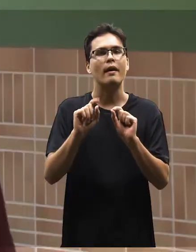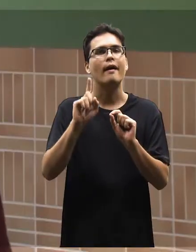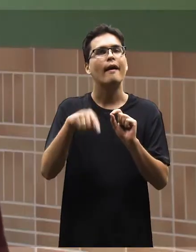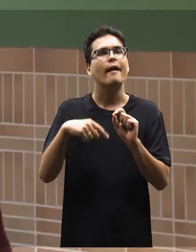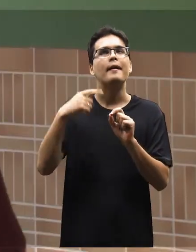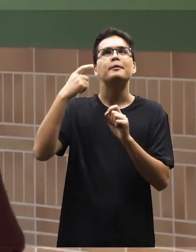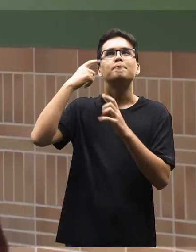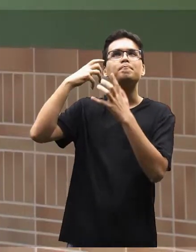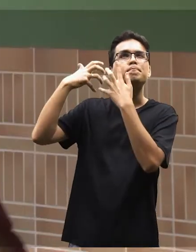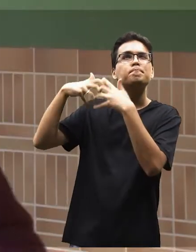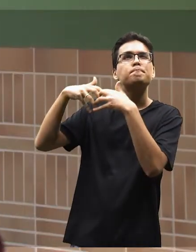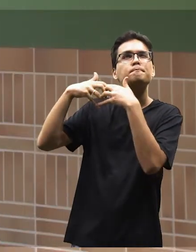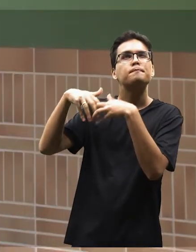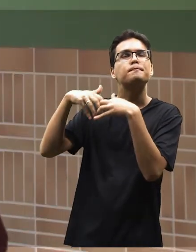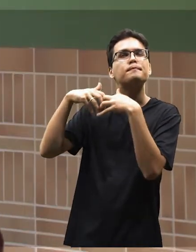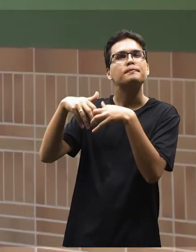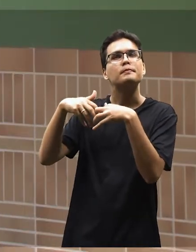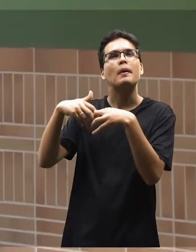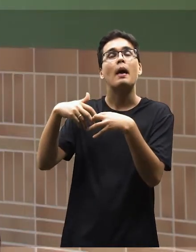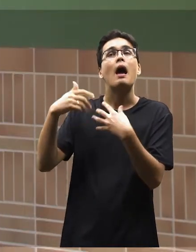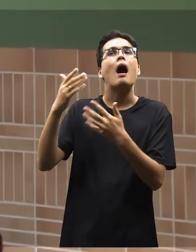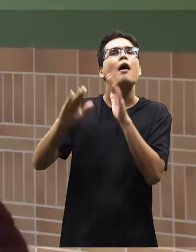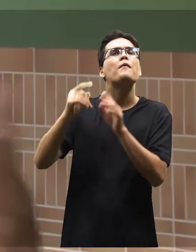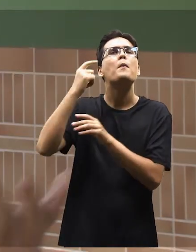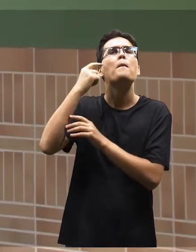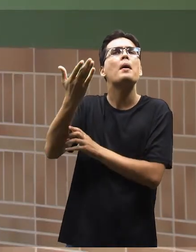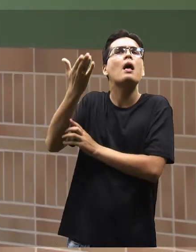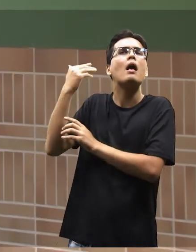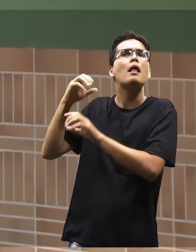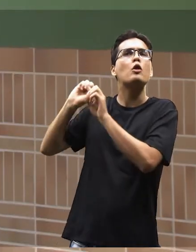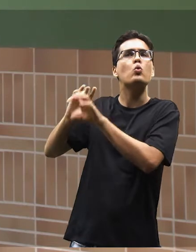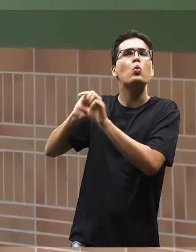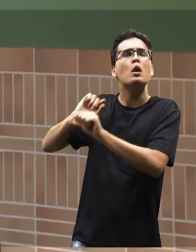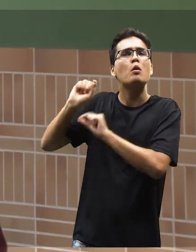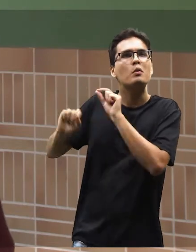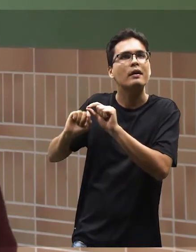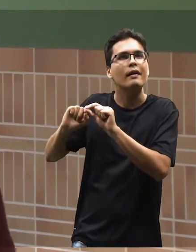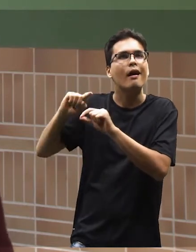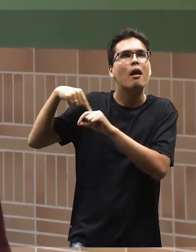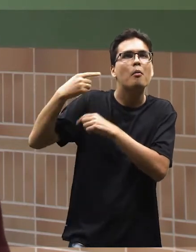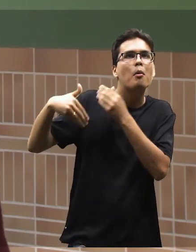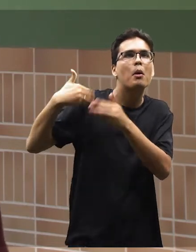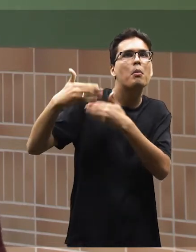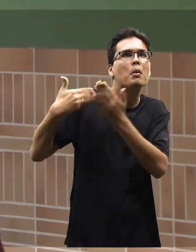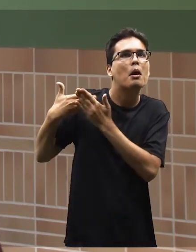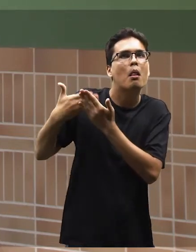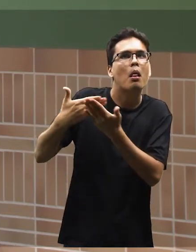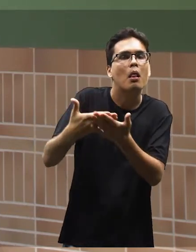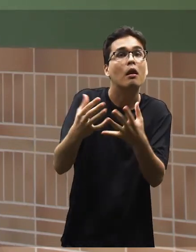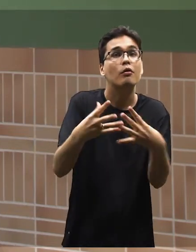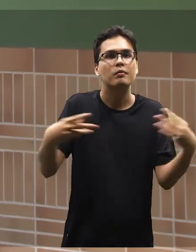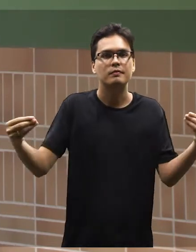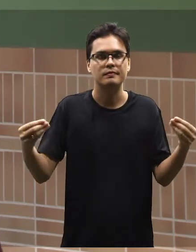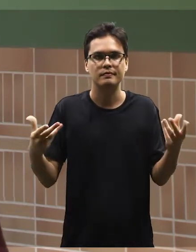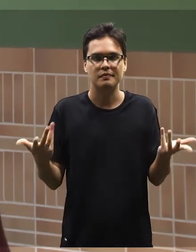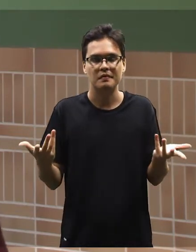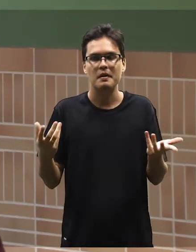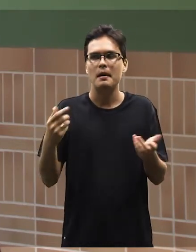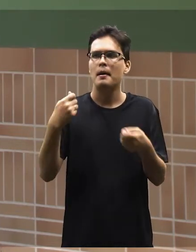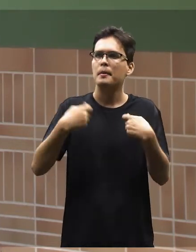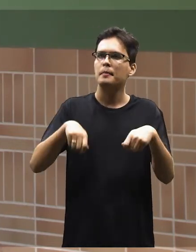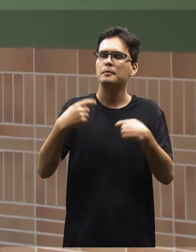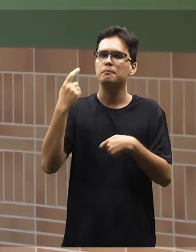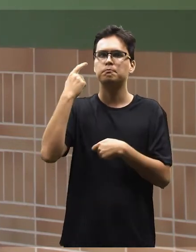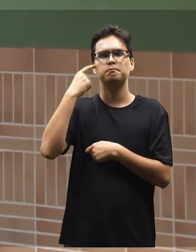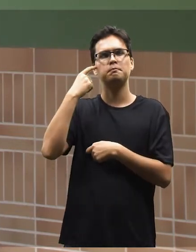desconstrução do que a gente acredita que é a educação e de todo o nosso processo. Então, é tipo, você se colocar mesmo nessa